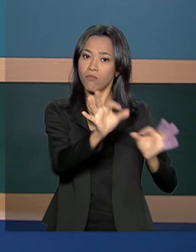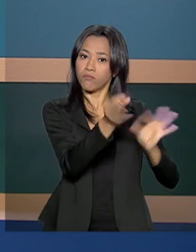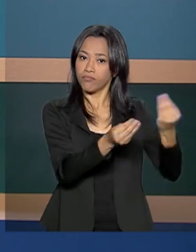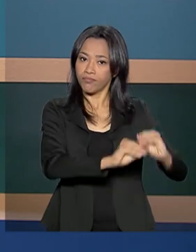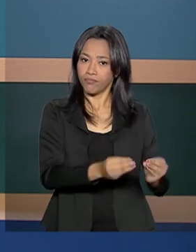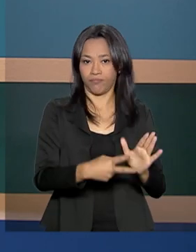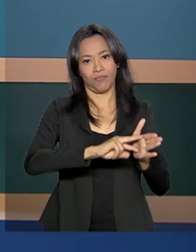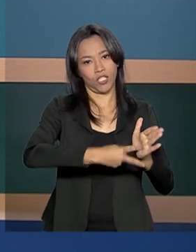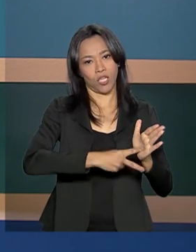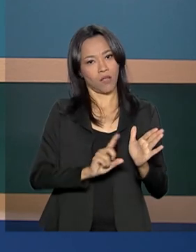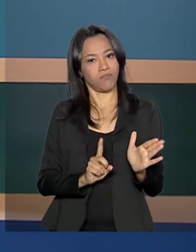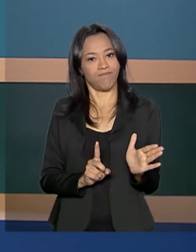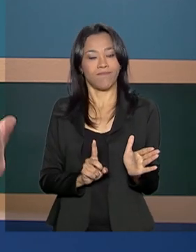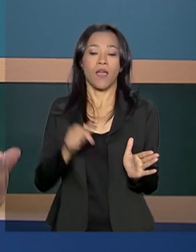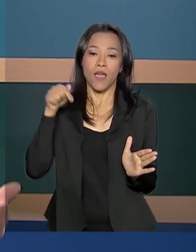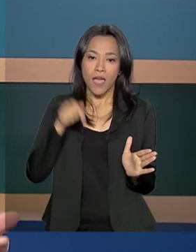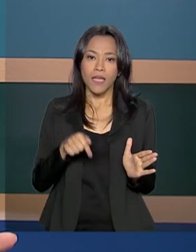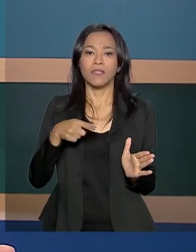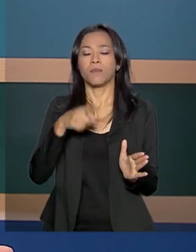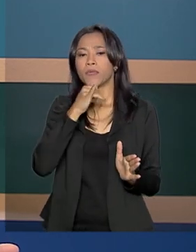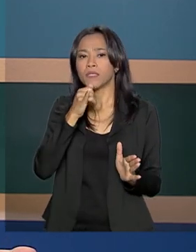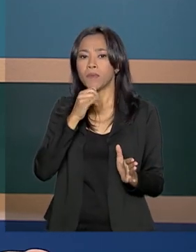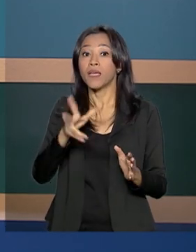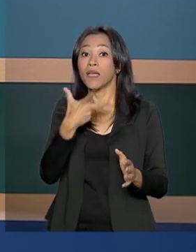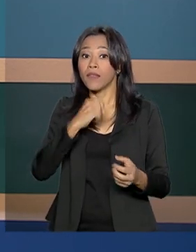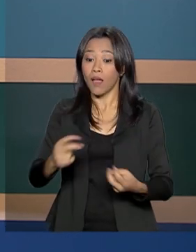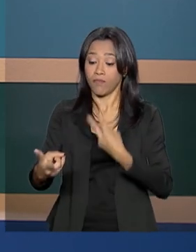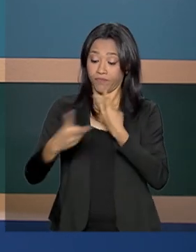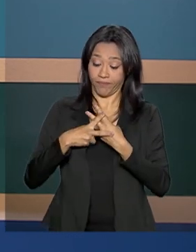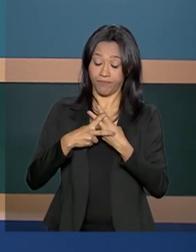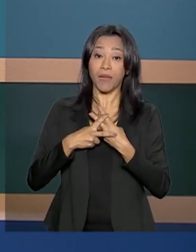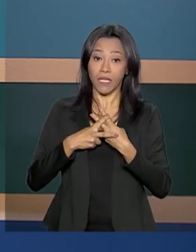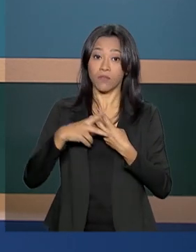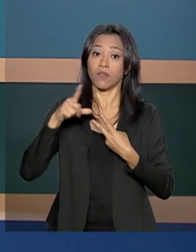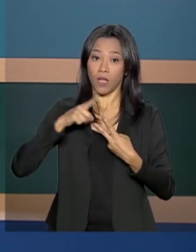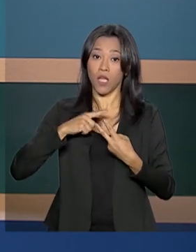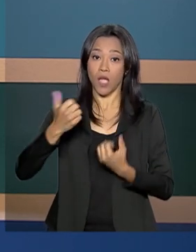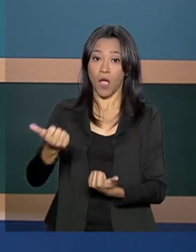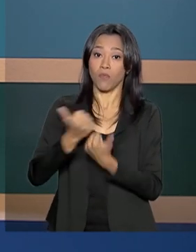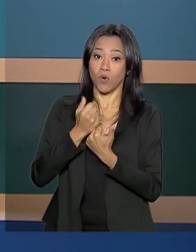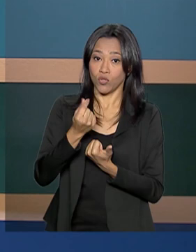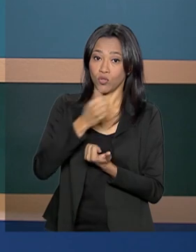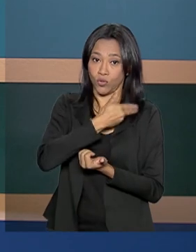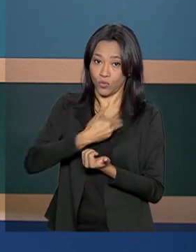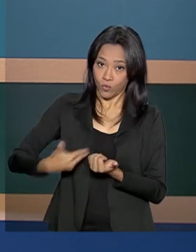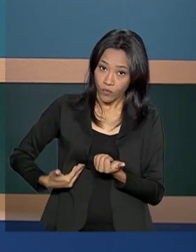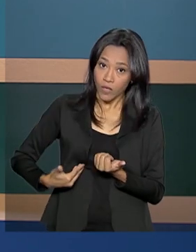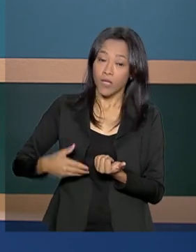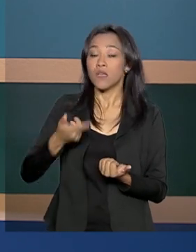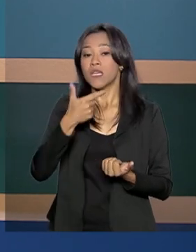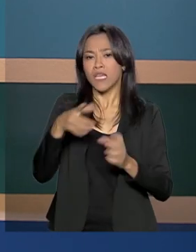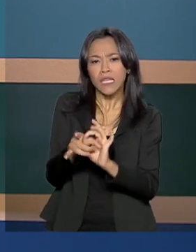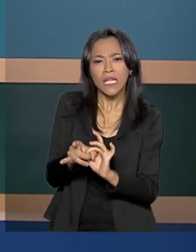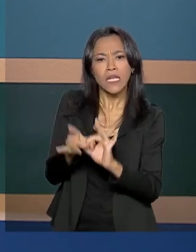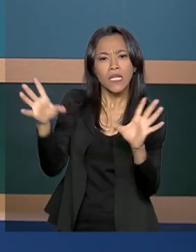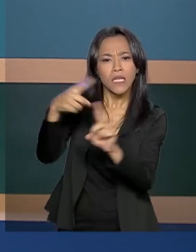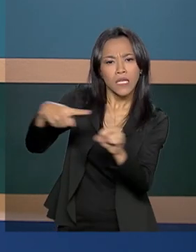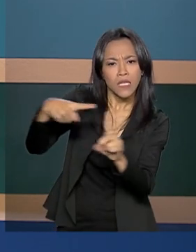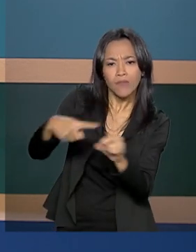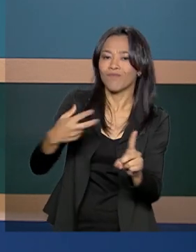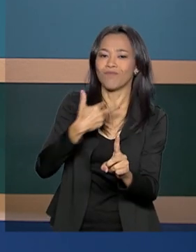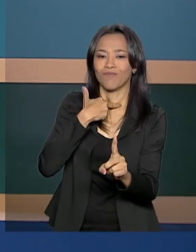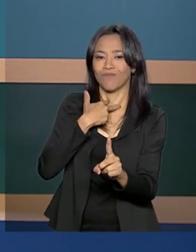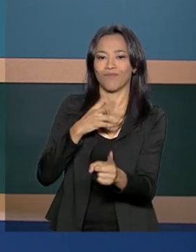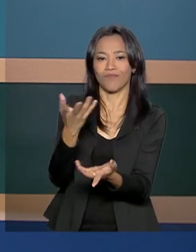auxílio-recusão, ele só será concedido para pena em regime fechado e não mais para o semiaberto. E, além disso, a lei aumenta as